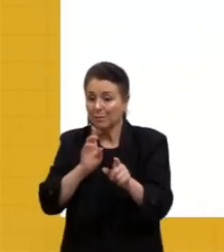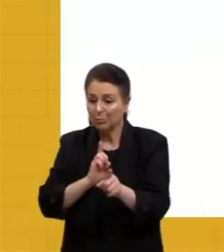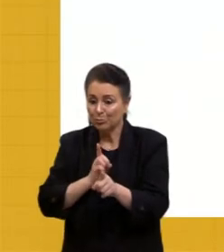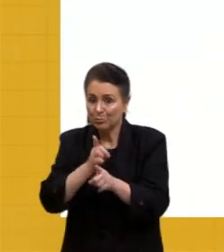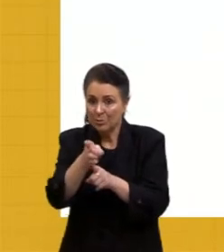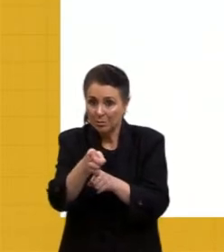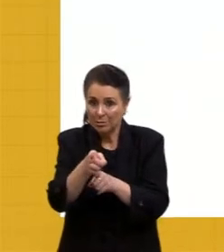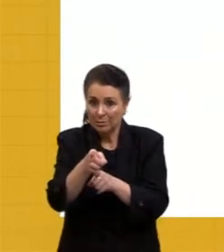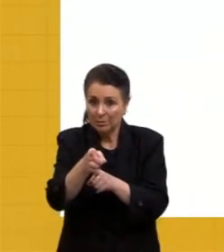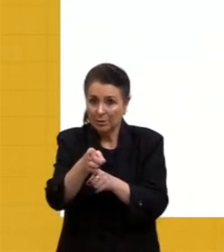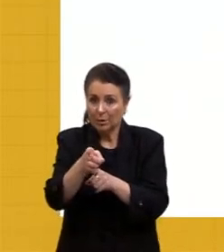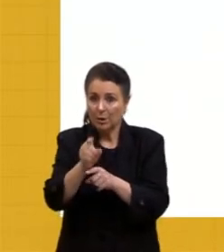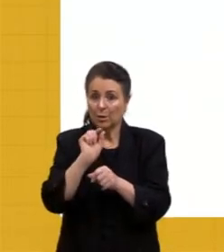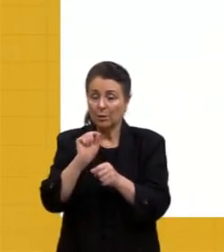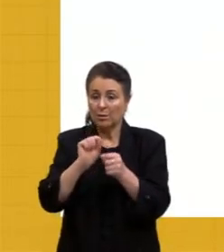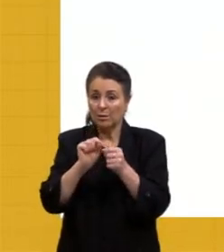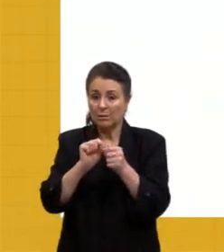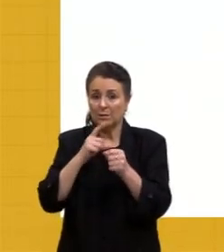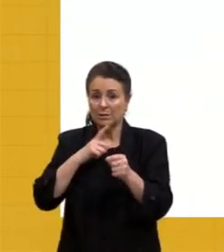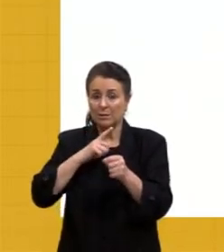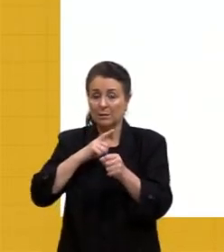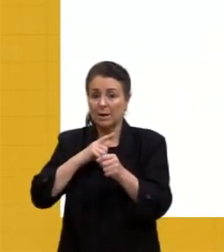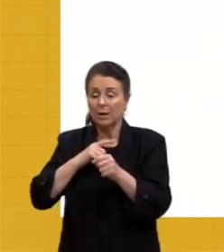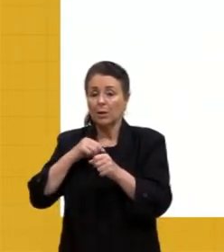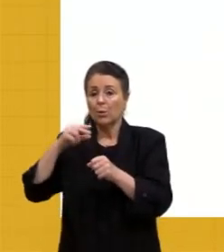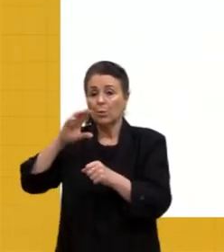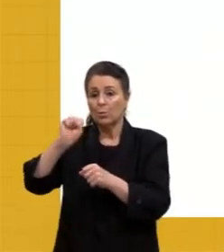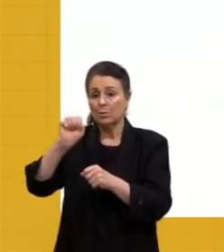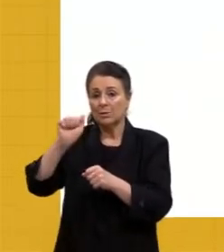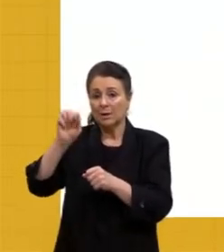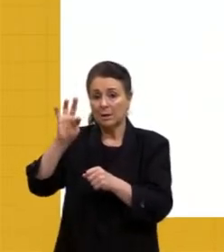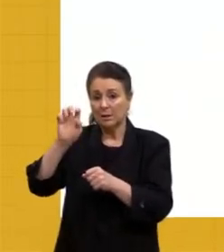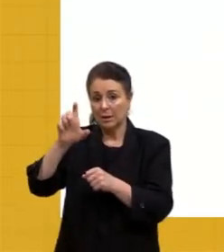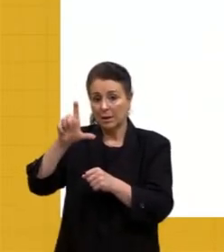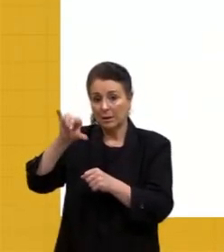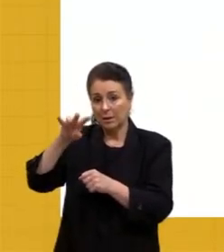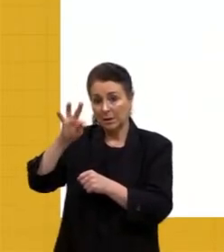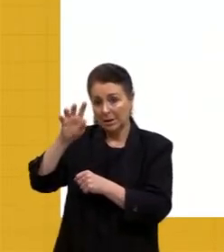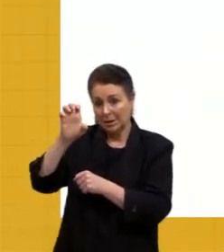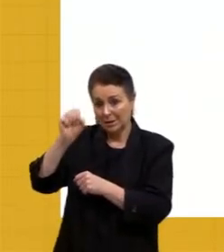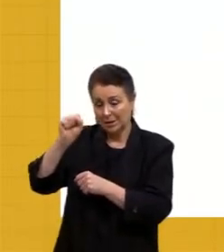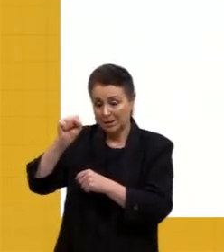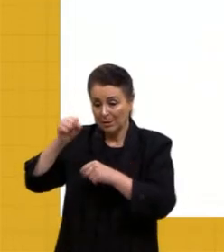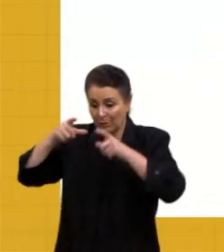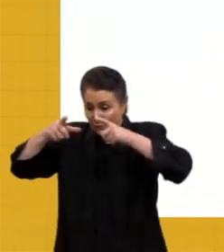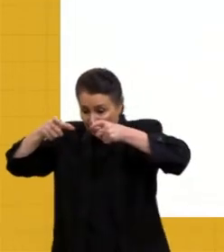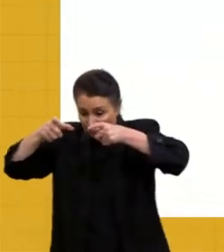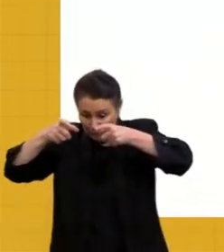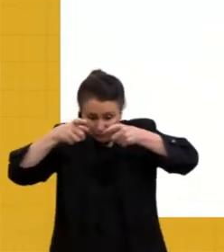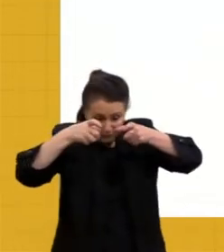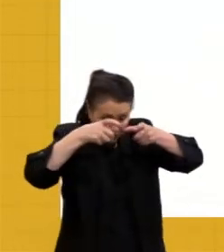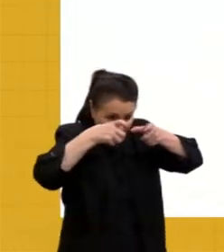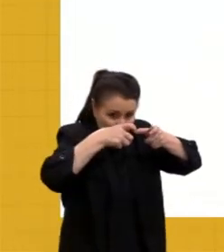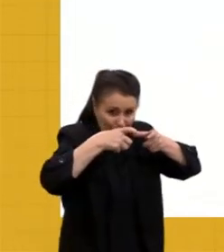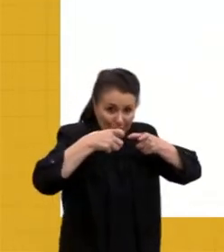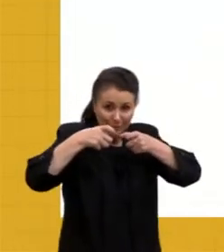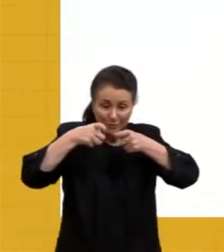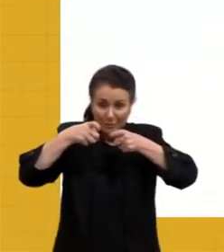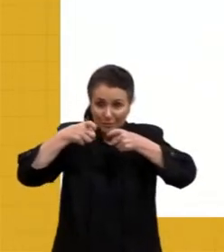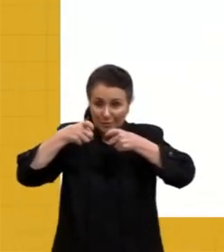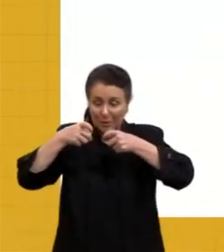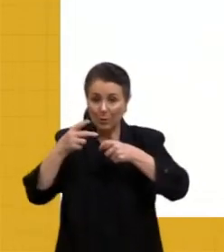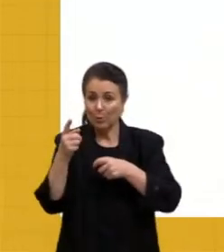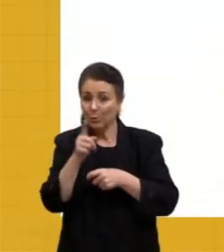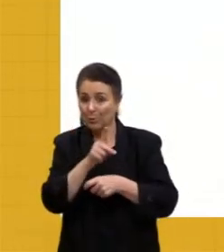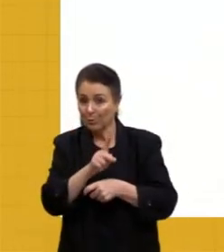a gente faz? Tem os satélites, e eles ficam captando, né, essas ondas refletidas. E aí eu mostro para vocês como é que